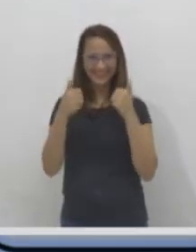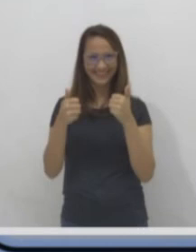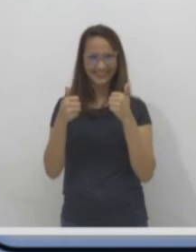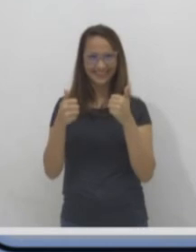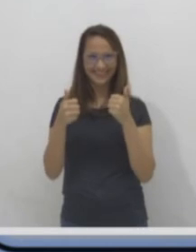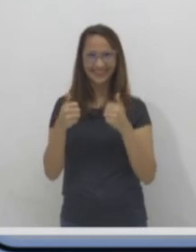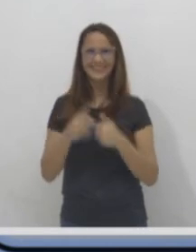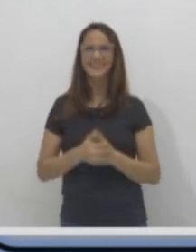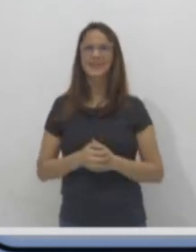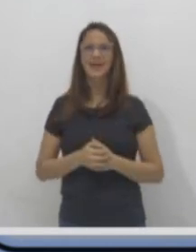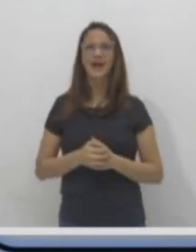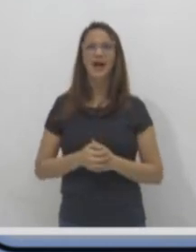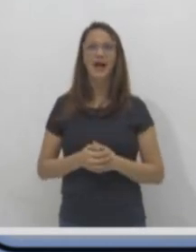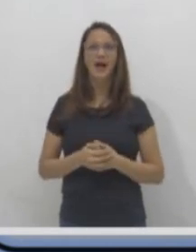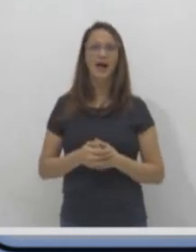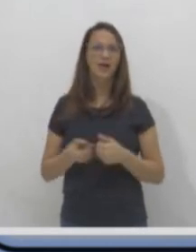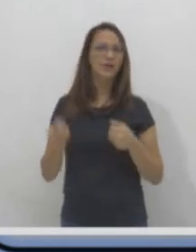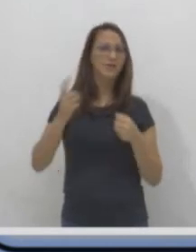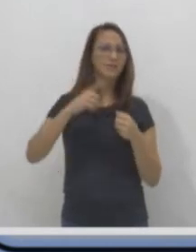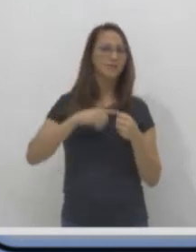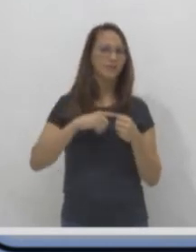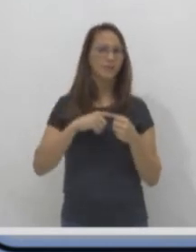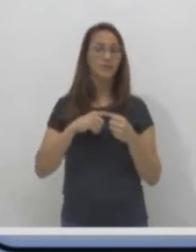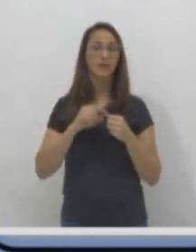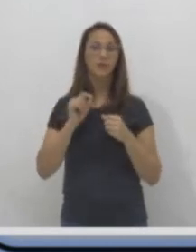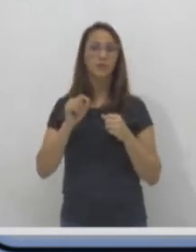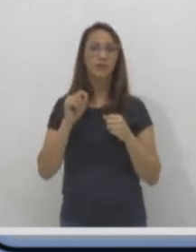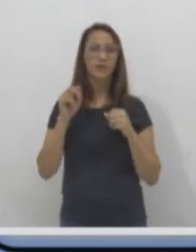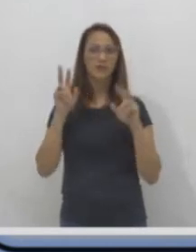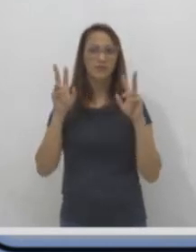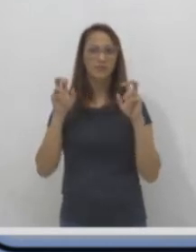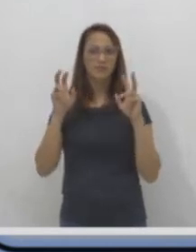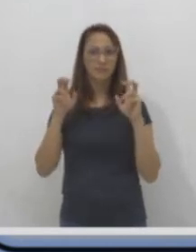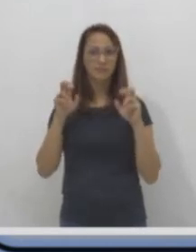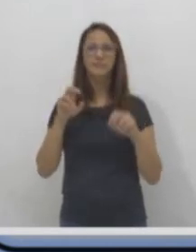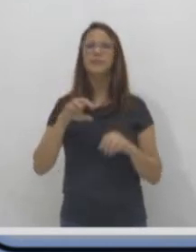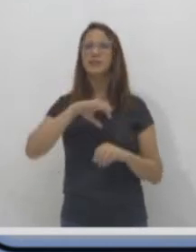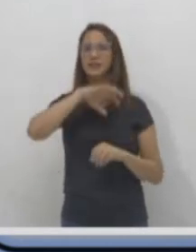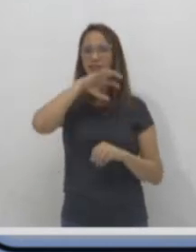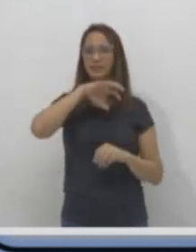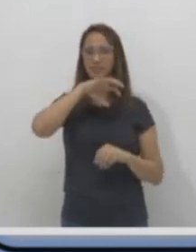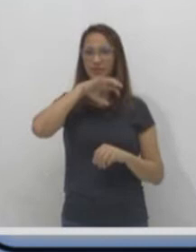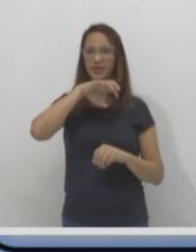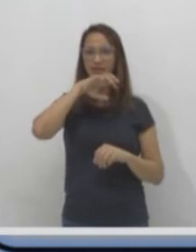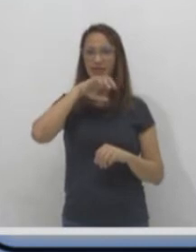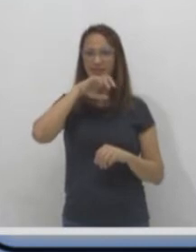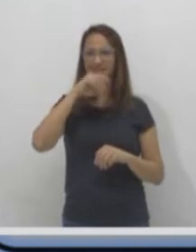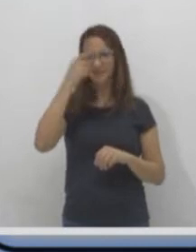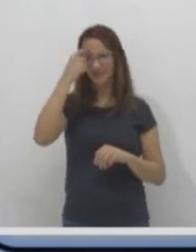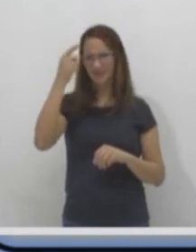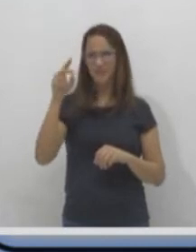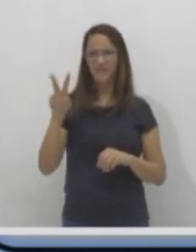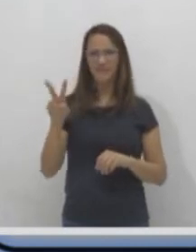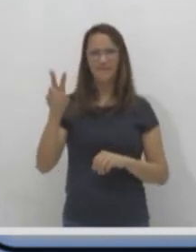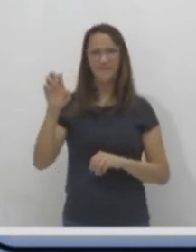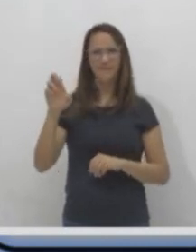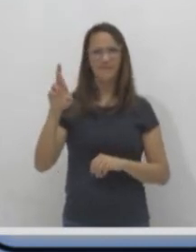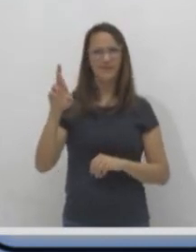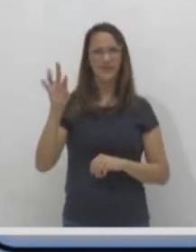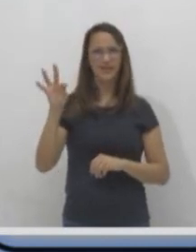Vamos aqui agora. Vamos voltar aqui ao nosso próximo assunto. Animais vertebrados e invertebrados. Aquilo que nós falamos na aula passada.